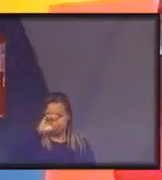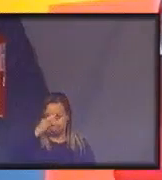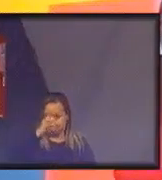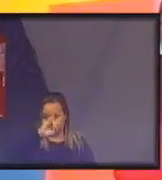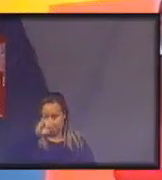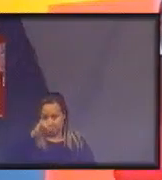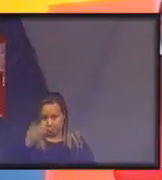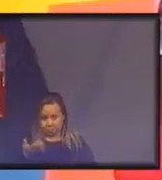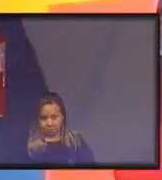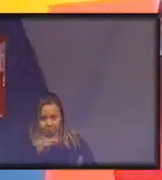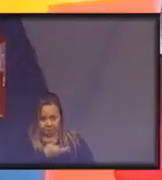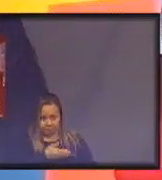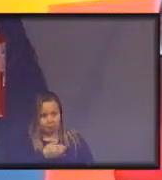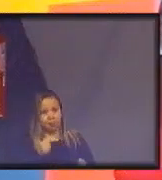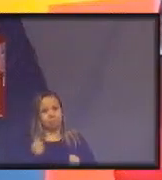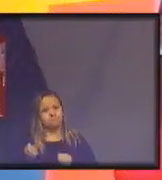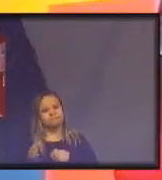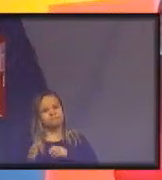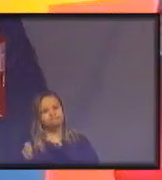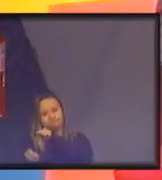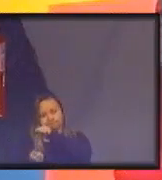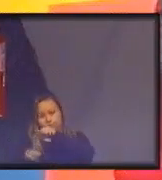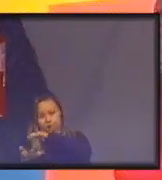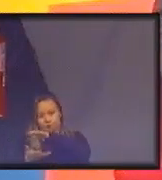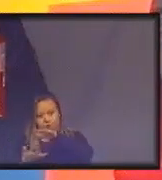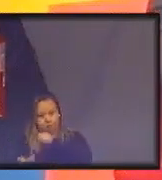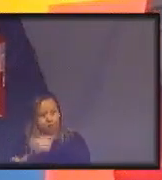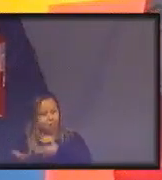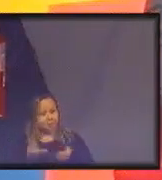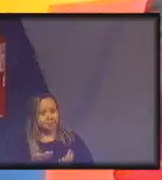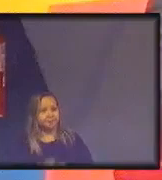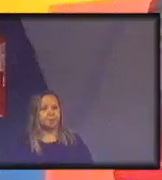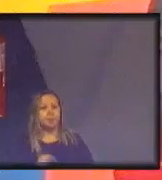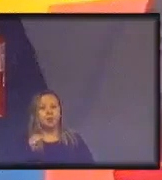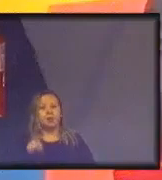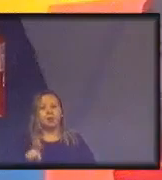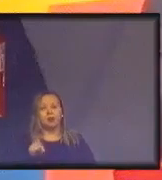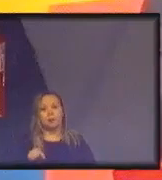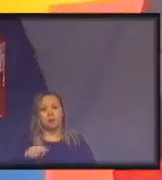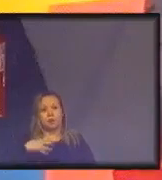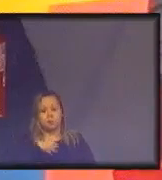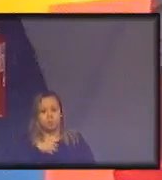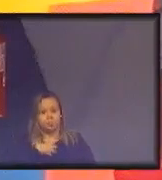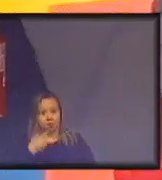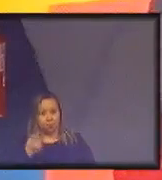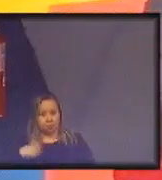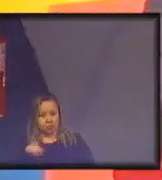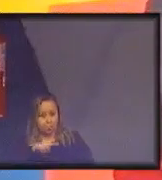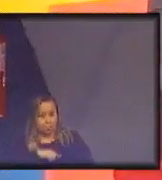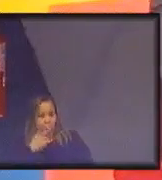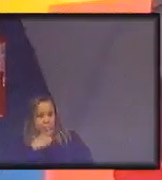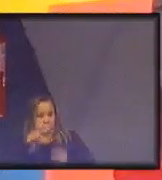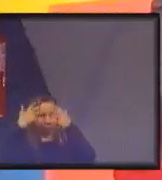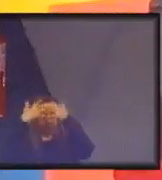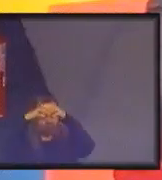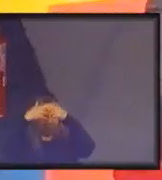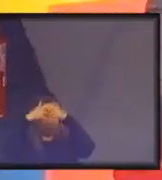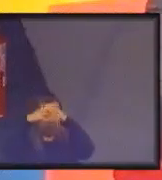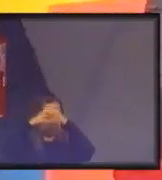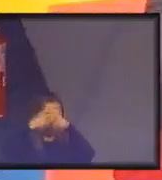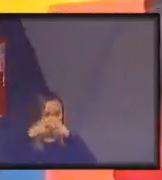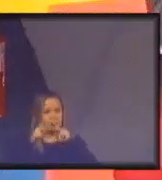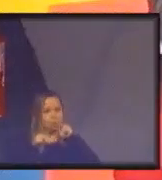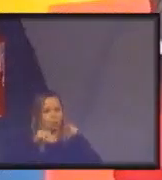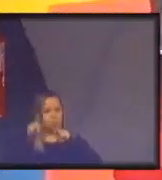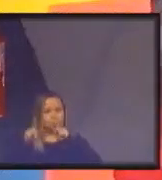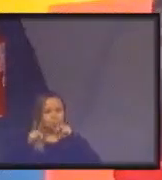já temos tantas coisas, vamos ter mais isso aí também, com certeza. E, dessa forma, a gente consegue conscientizar a base para que